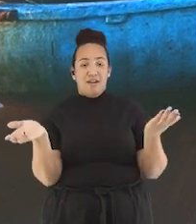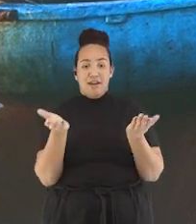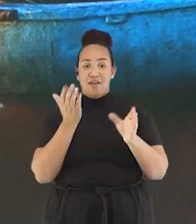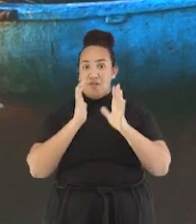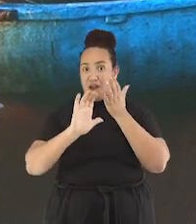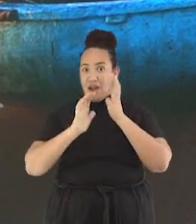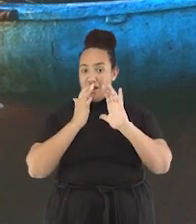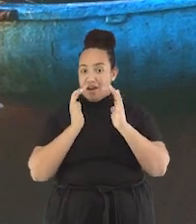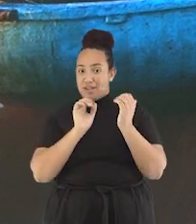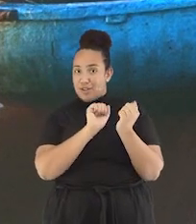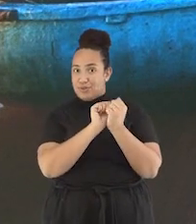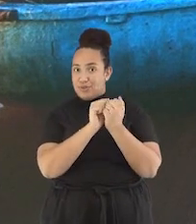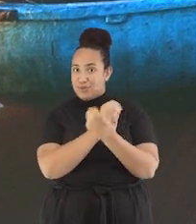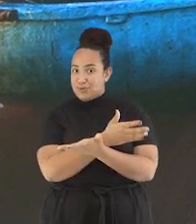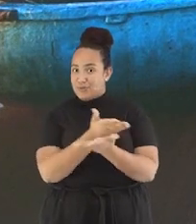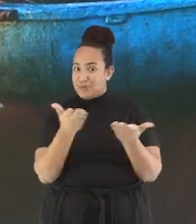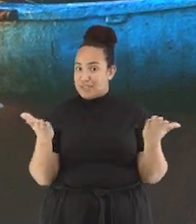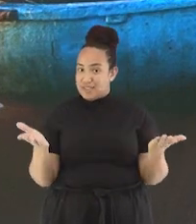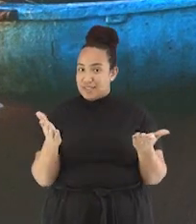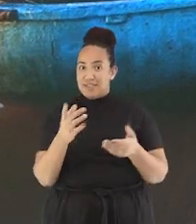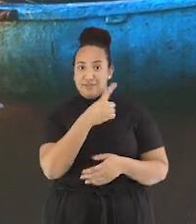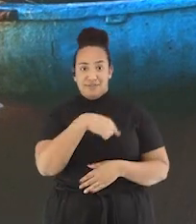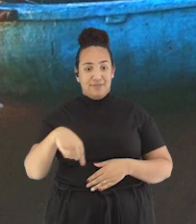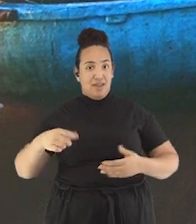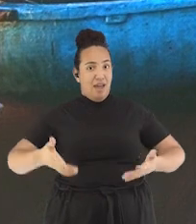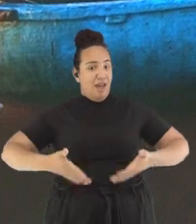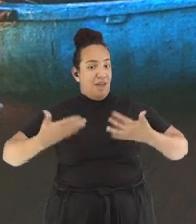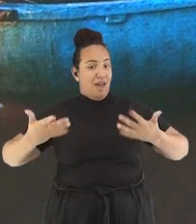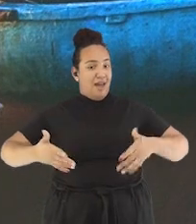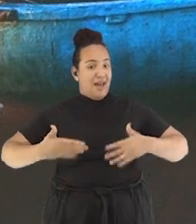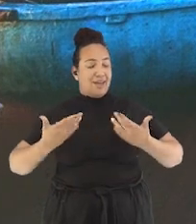música junto com o pessoal de casa, então? Todo mundo bem animado, hein?